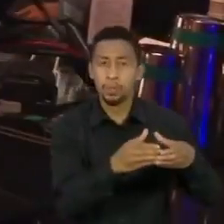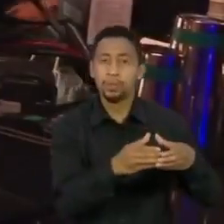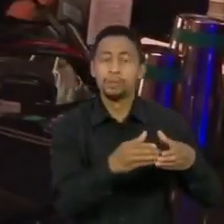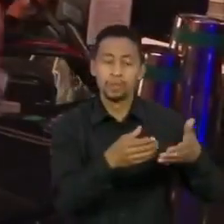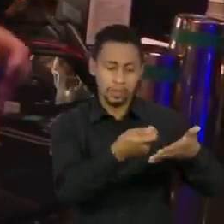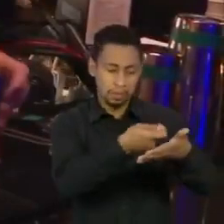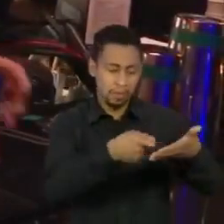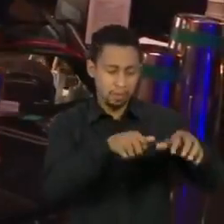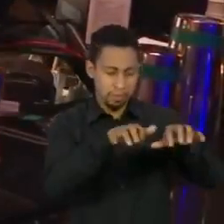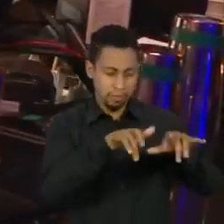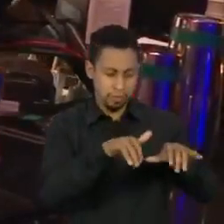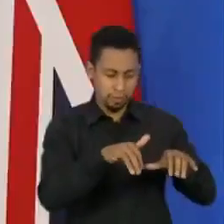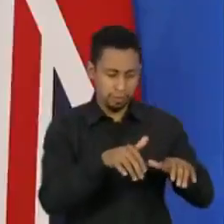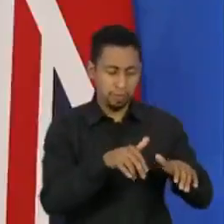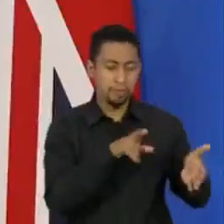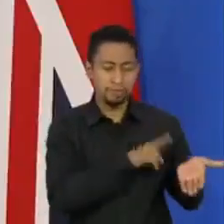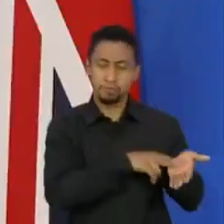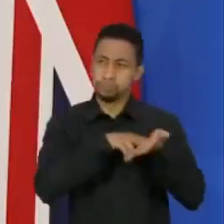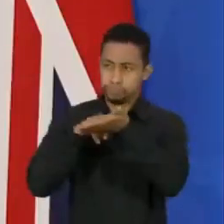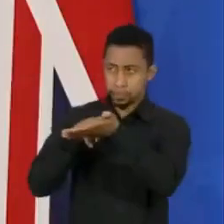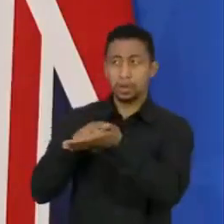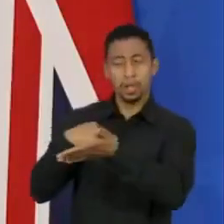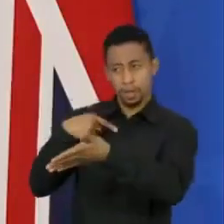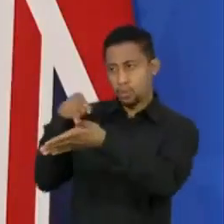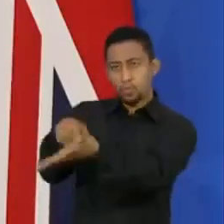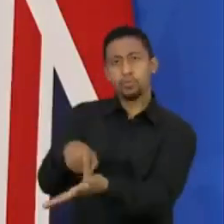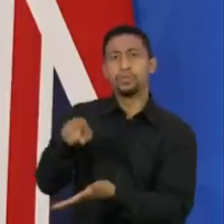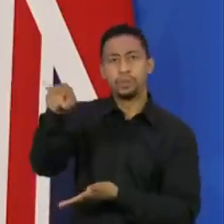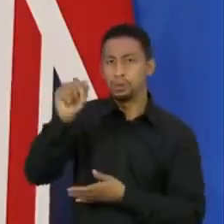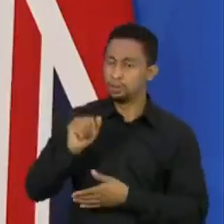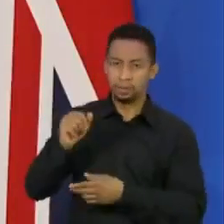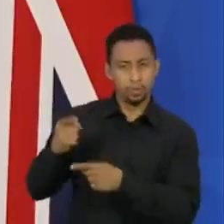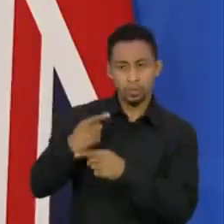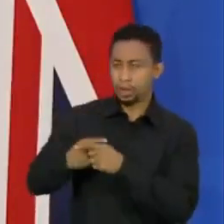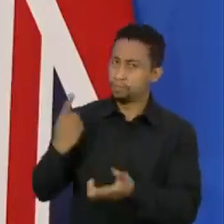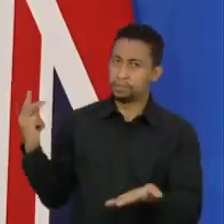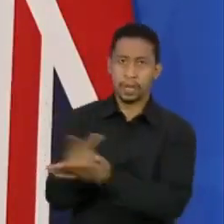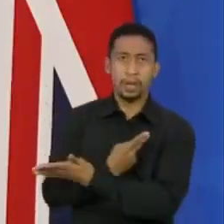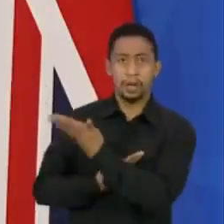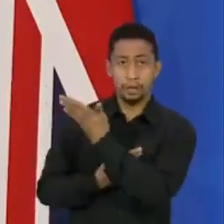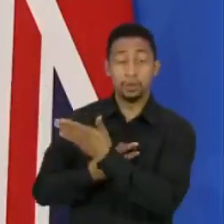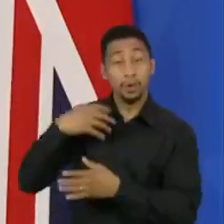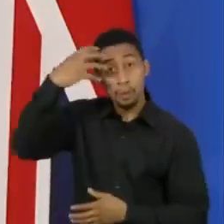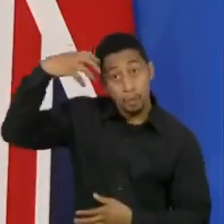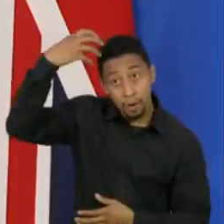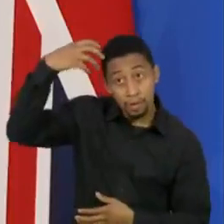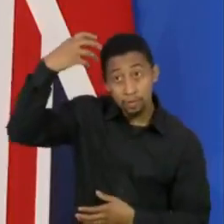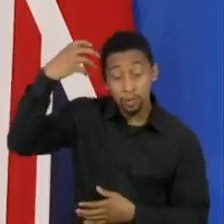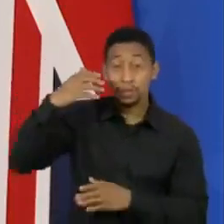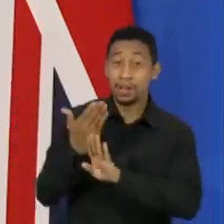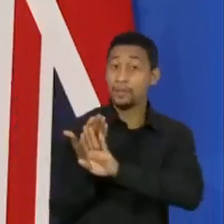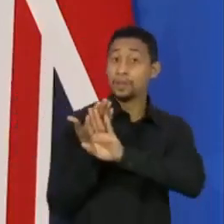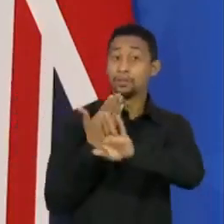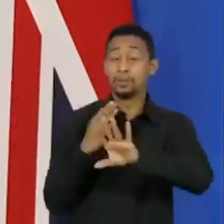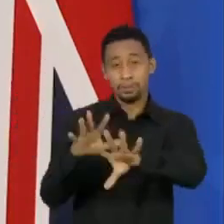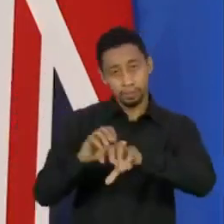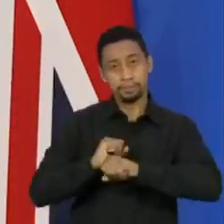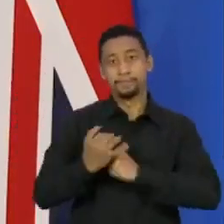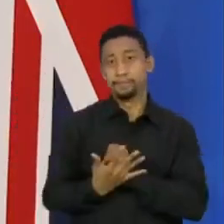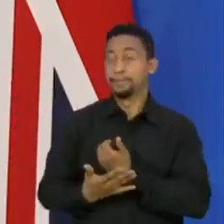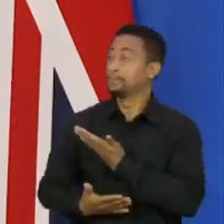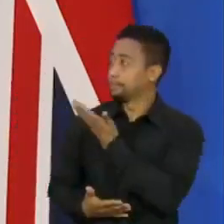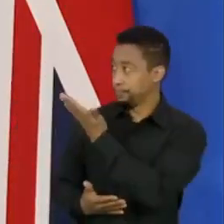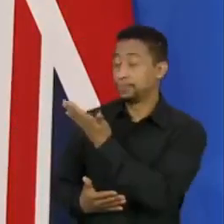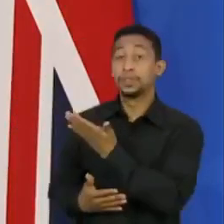condenando a decisão do governo. O primeiro-ministro Boris Johnson está em isolamento após contato com um infectado por Covid-19.